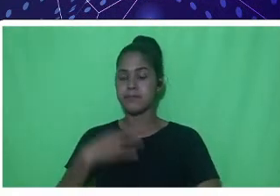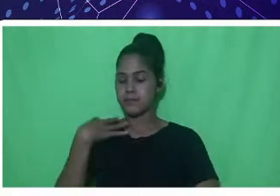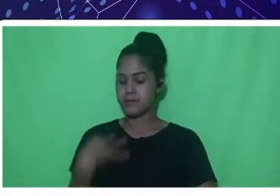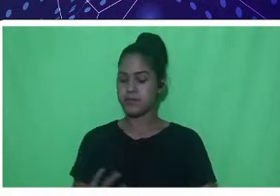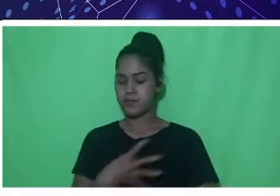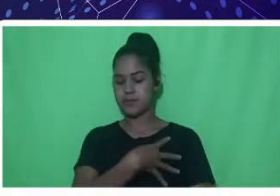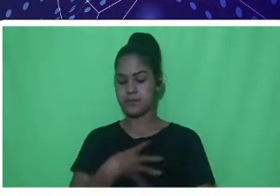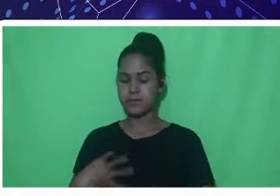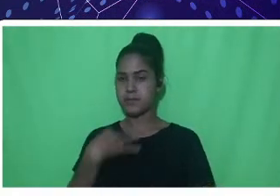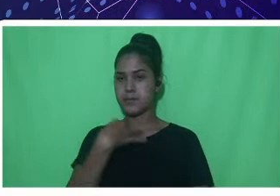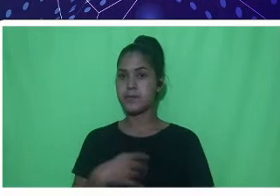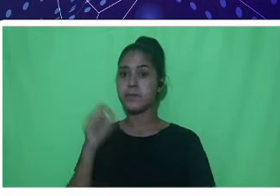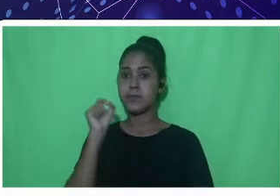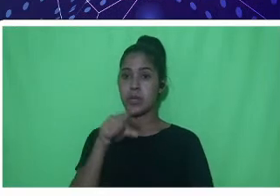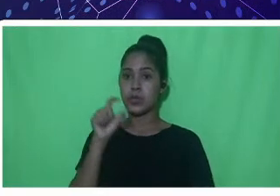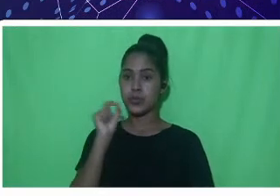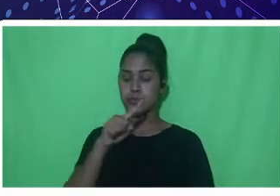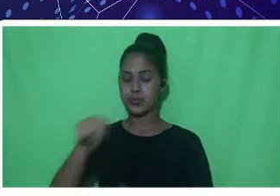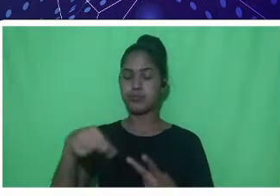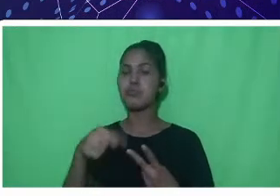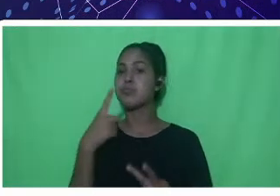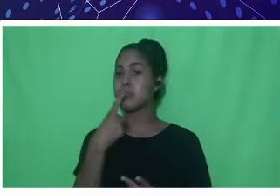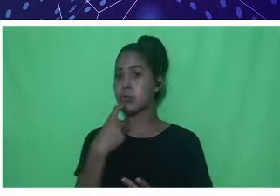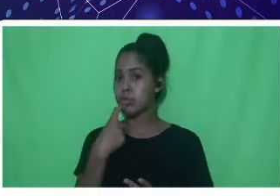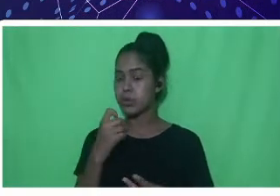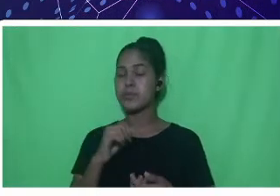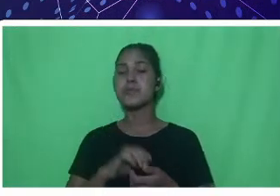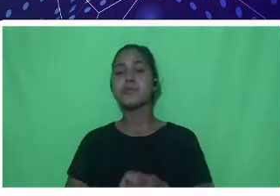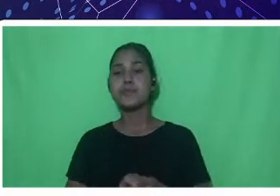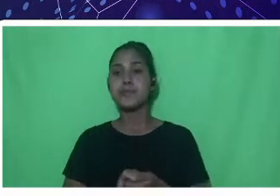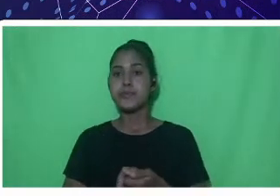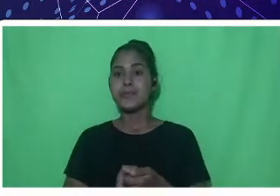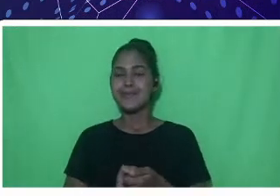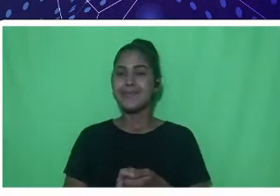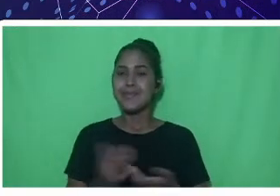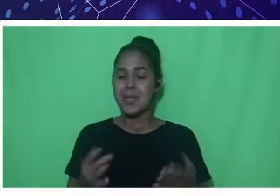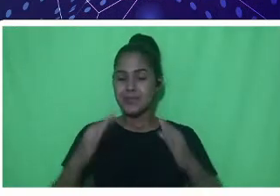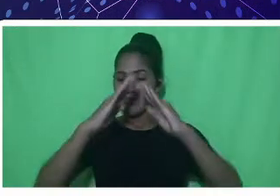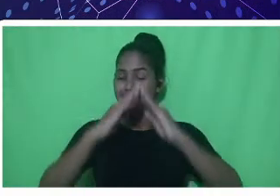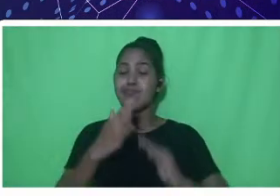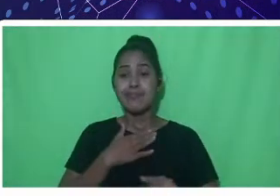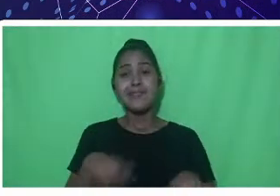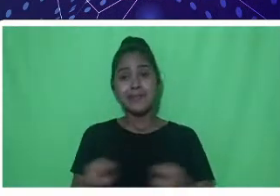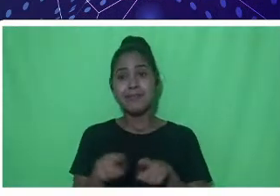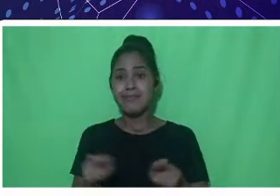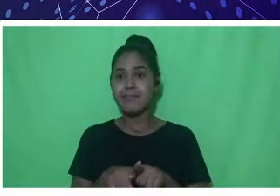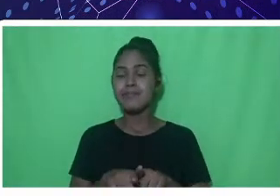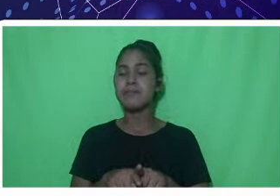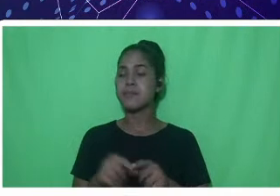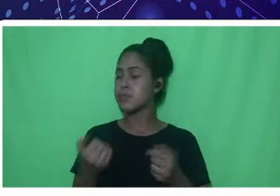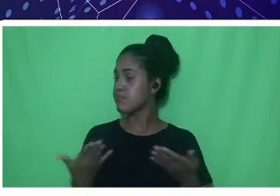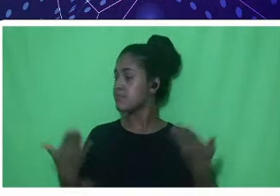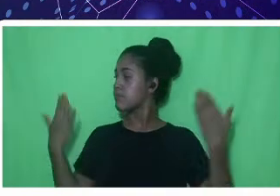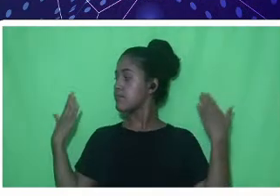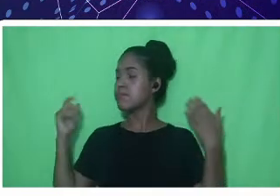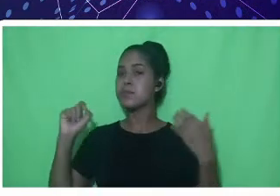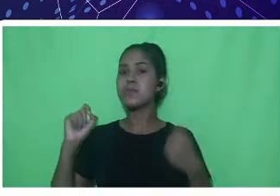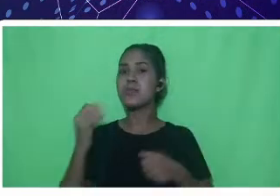azul e vermelho. E estou no ambiente domiciliar também, em uma parede de fundo creme.